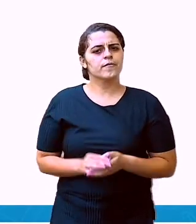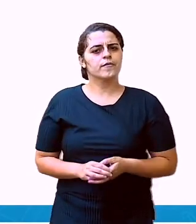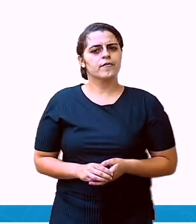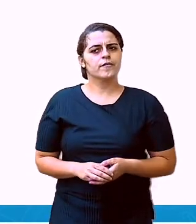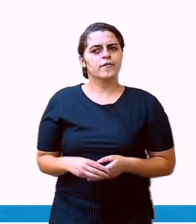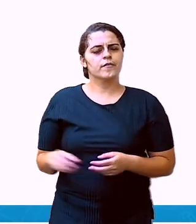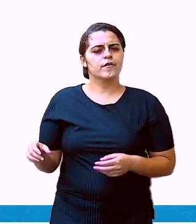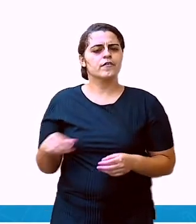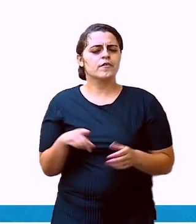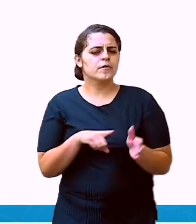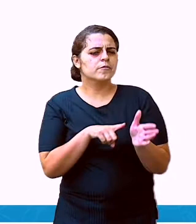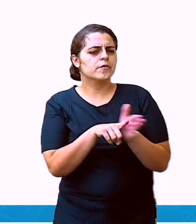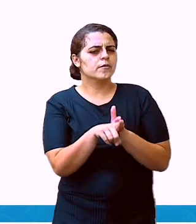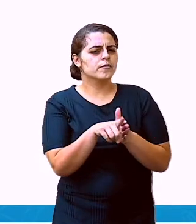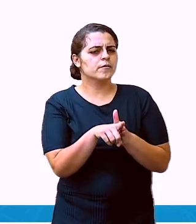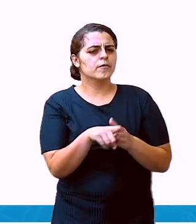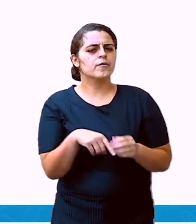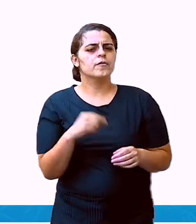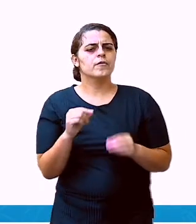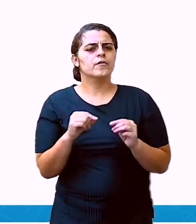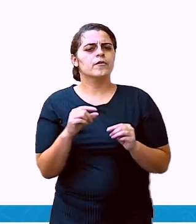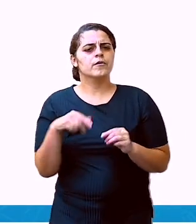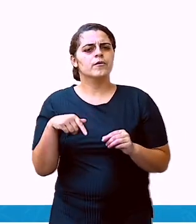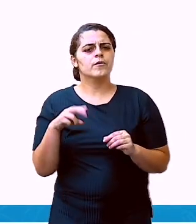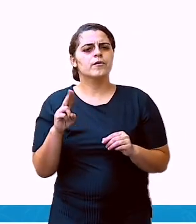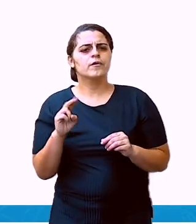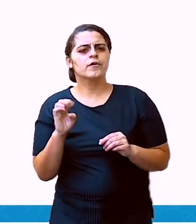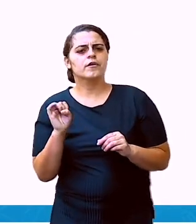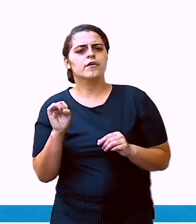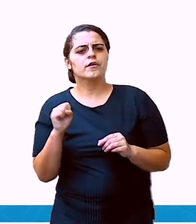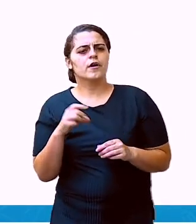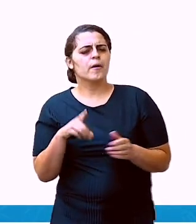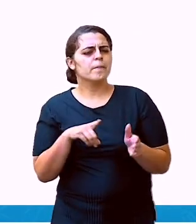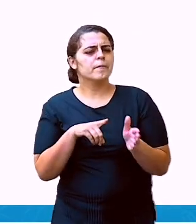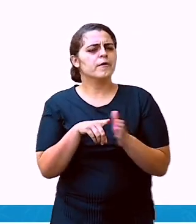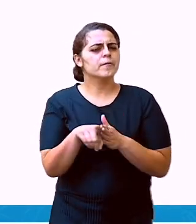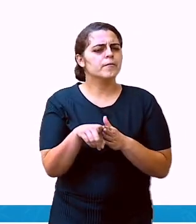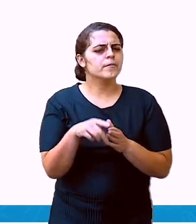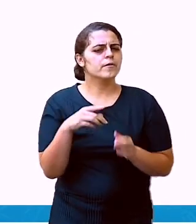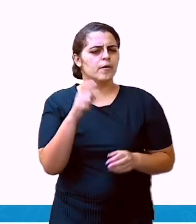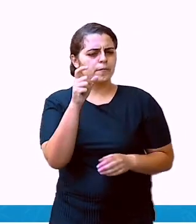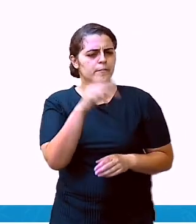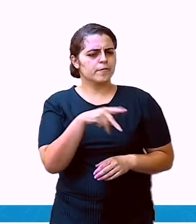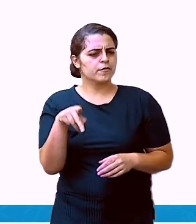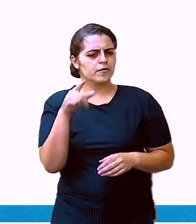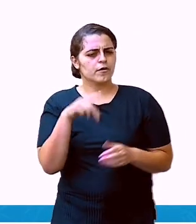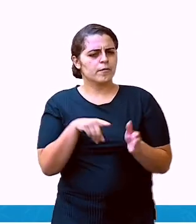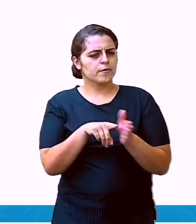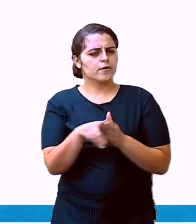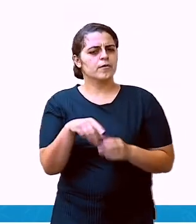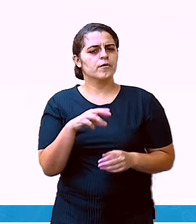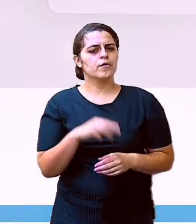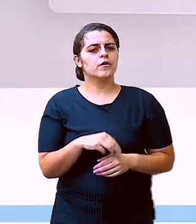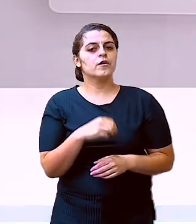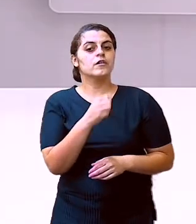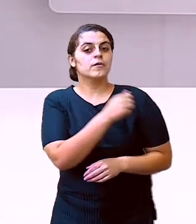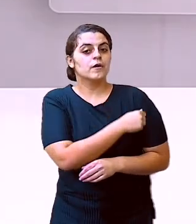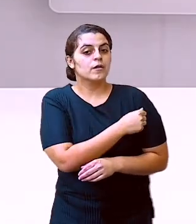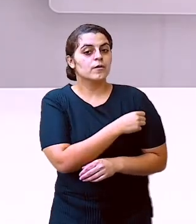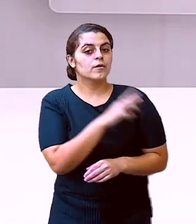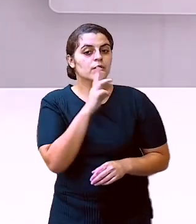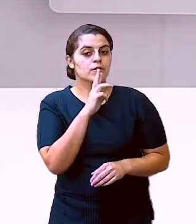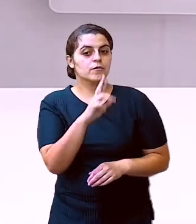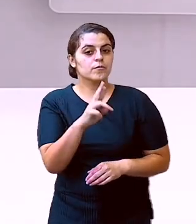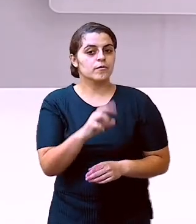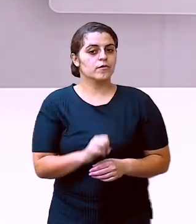um quiz de perguntas. O quiz é o seguinte. Eu pergunto, você responde. Combinado?